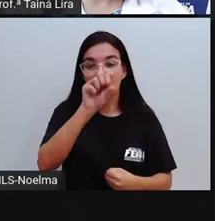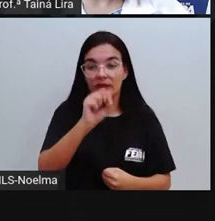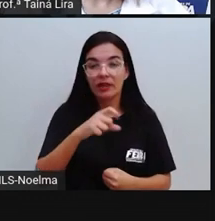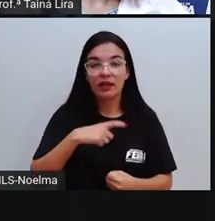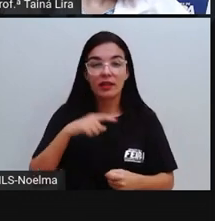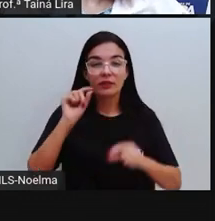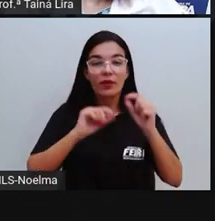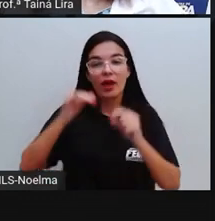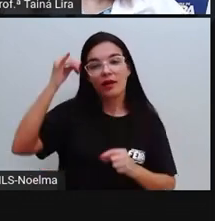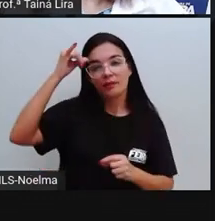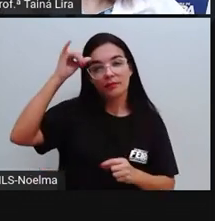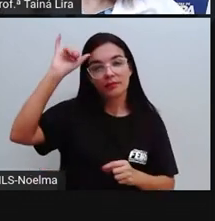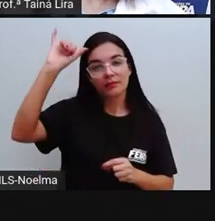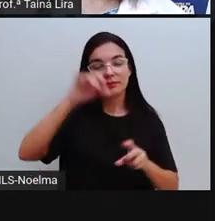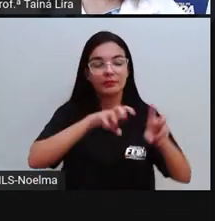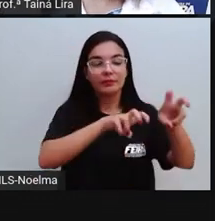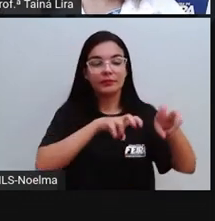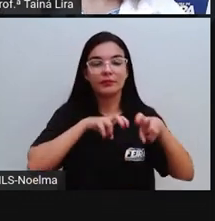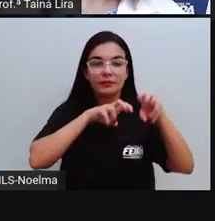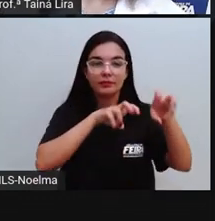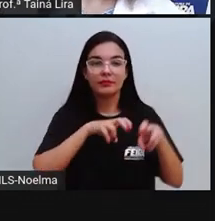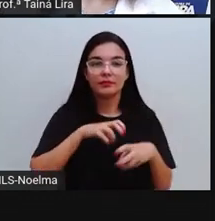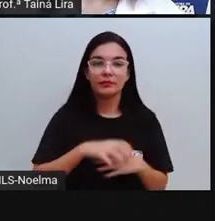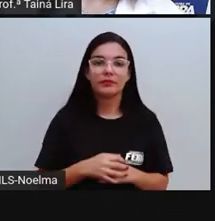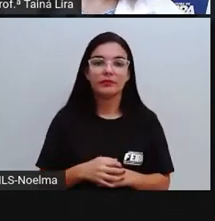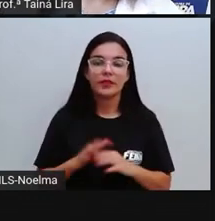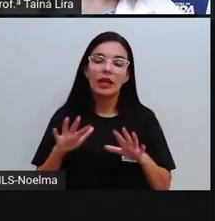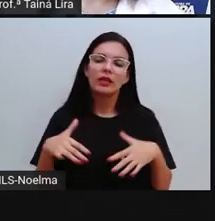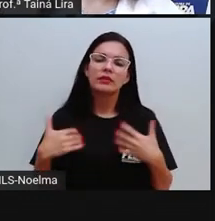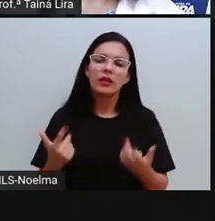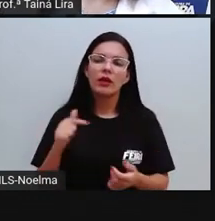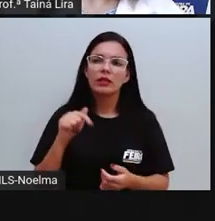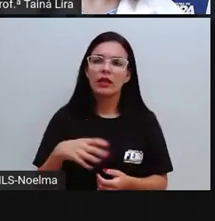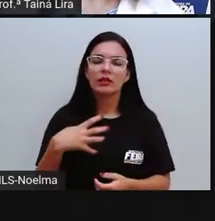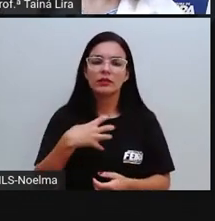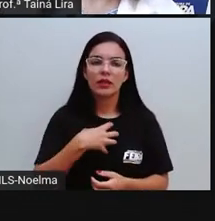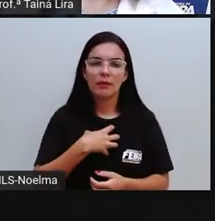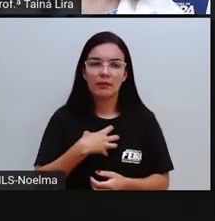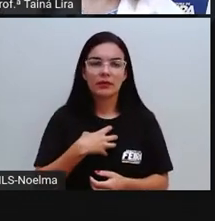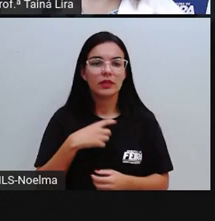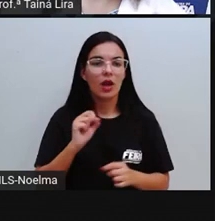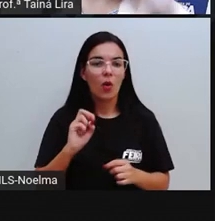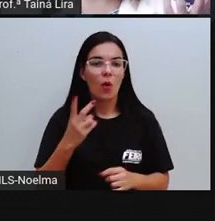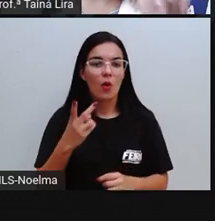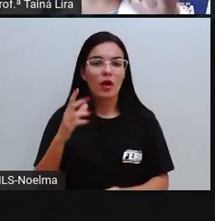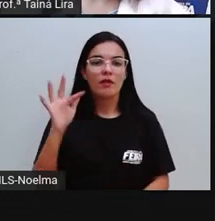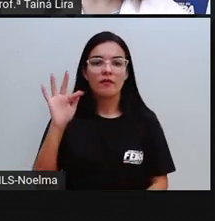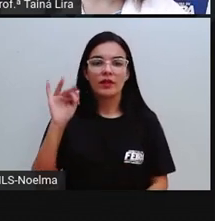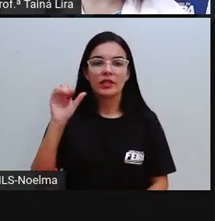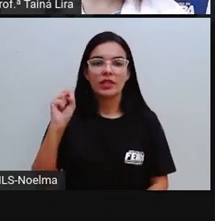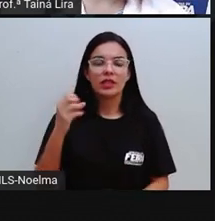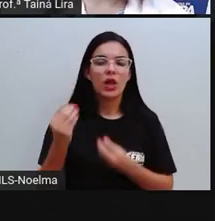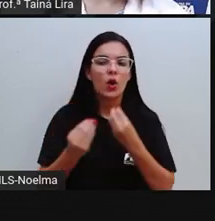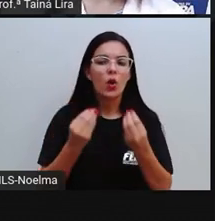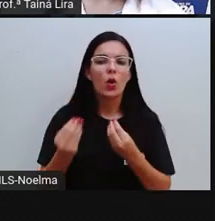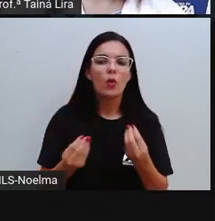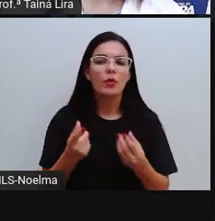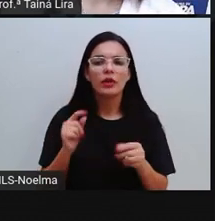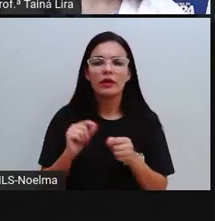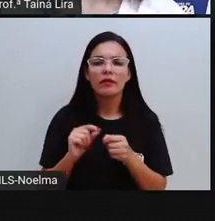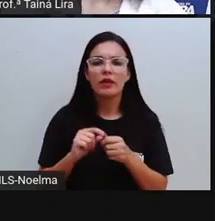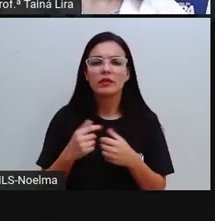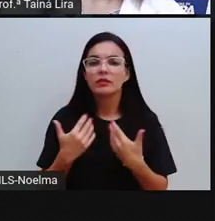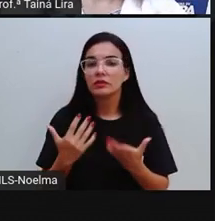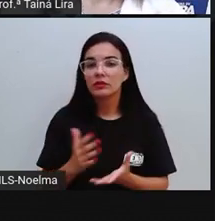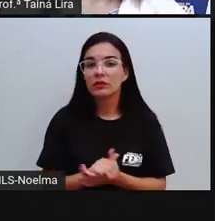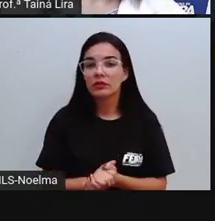disso? E o extrativismo, Pró, quando a gente fala de extrativismo, aqui em Feira também tem, como é que vai funcionar? Olha lá,